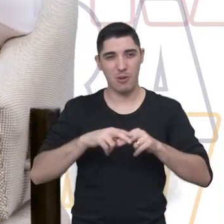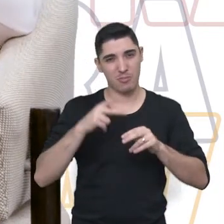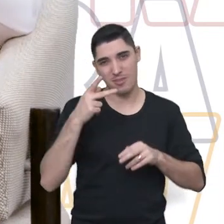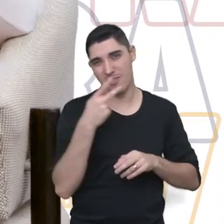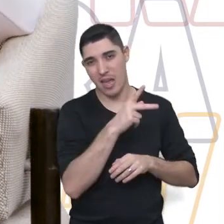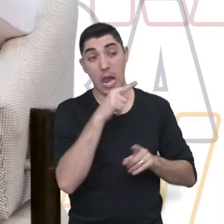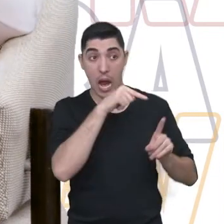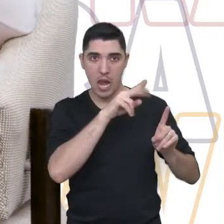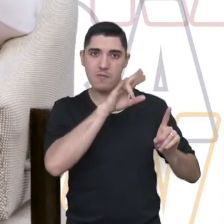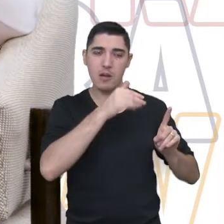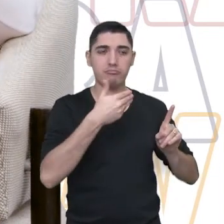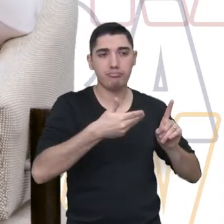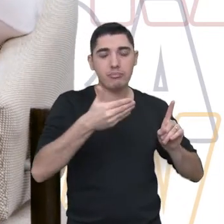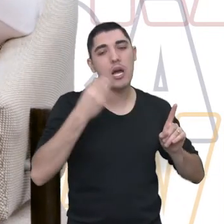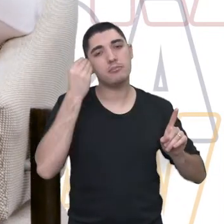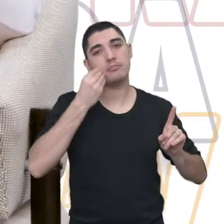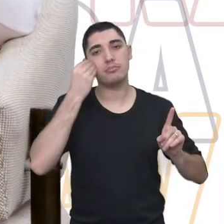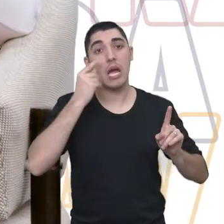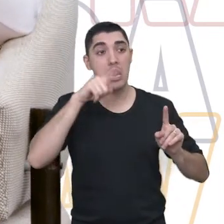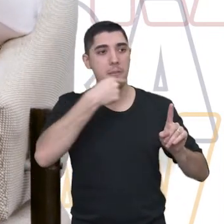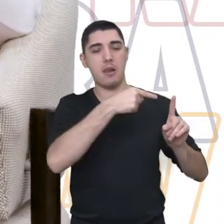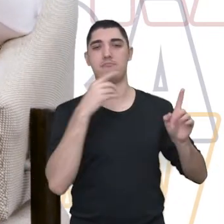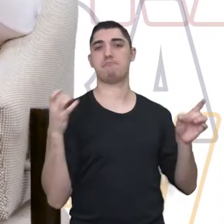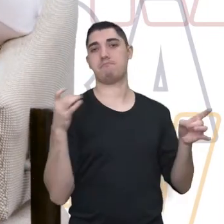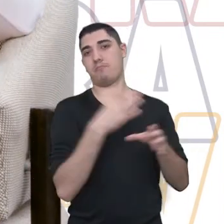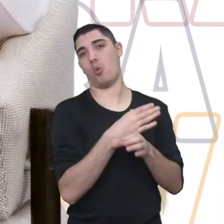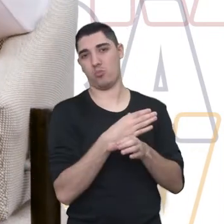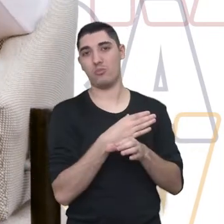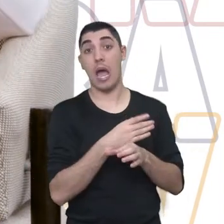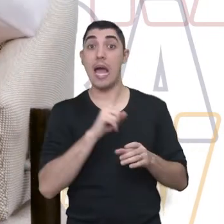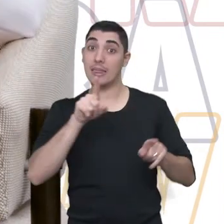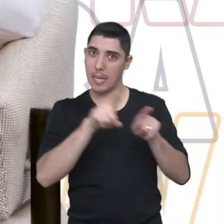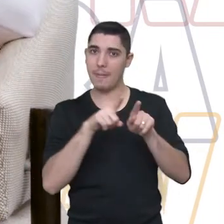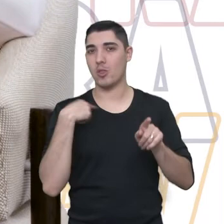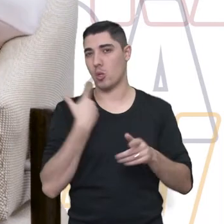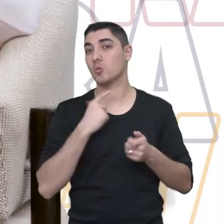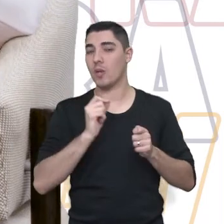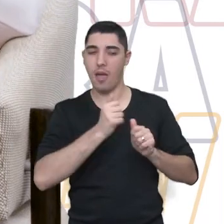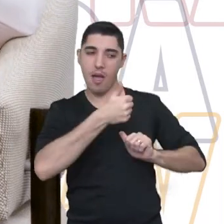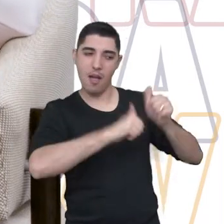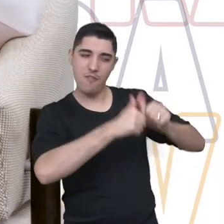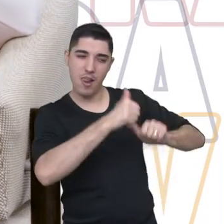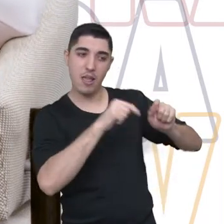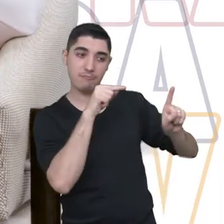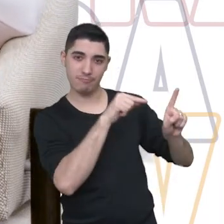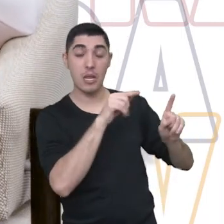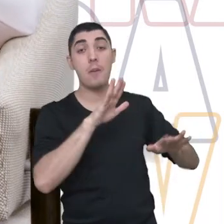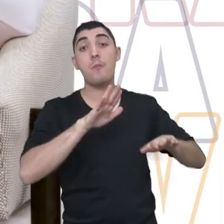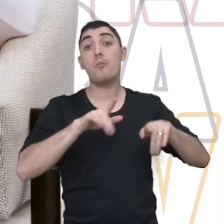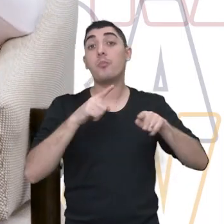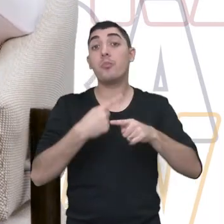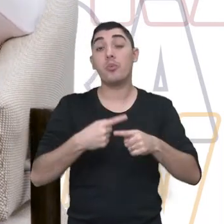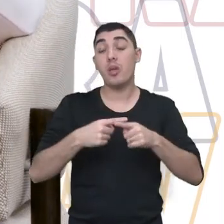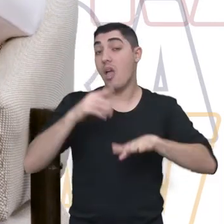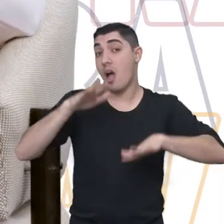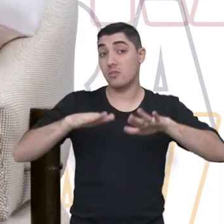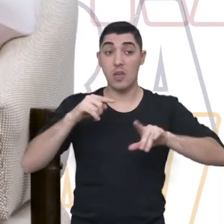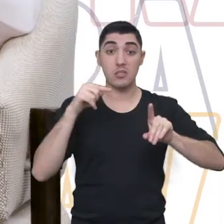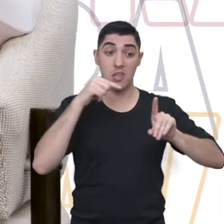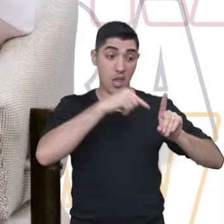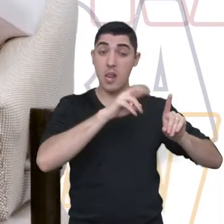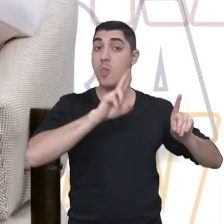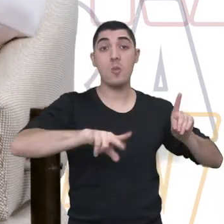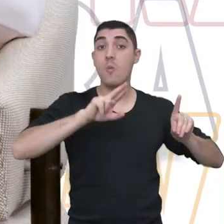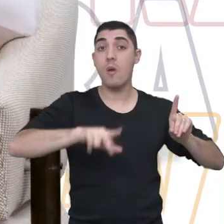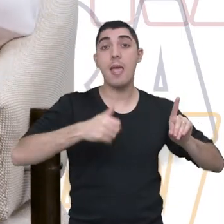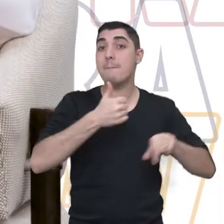vai fazer essa pessoa passar até, realmente, ela ter condições. E a gente vai avaliar, porque, às vezes, a pessoa vem, independente de ser um